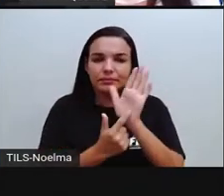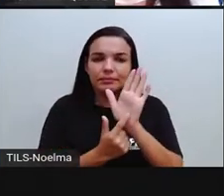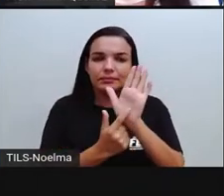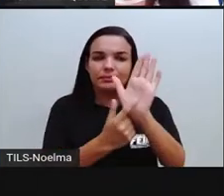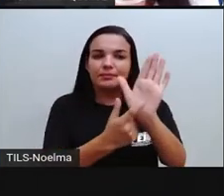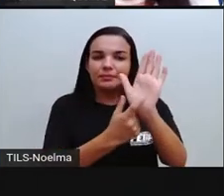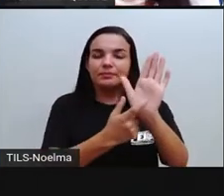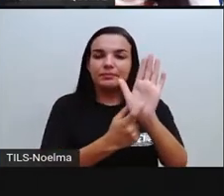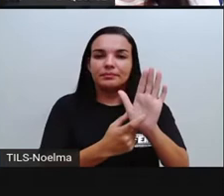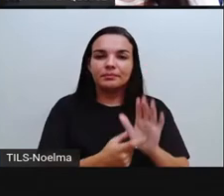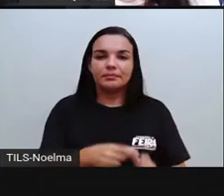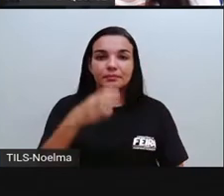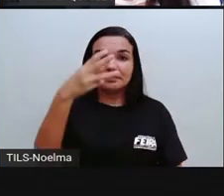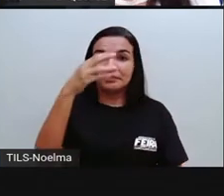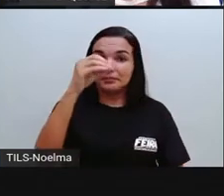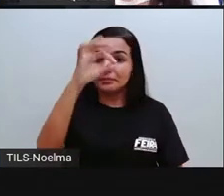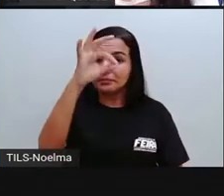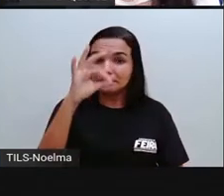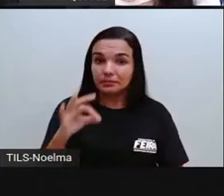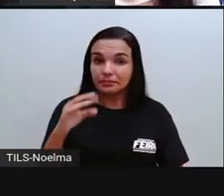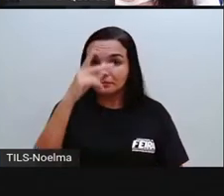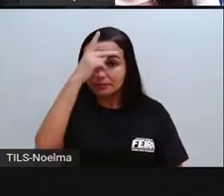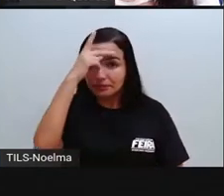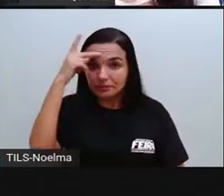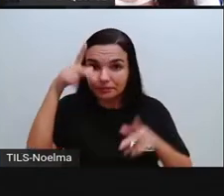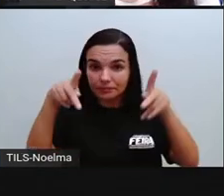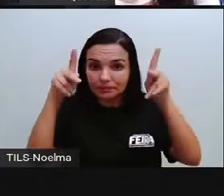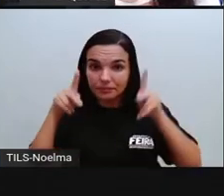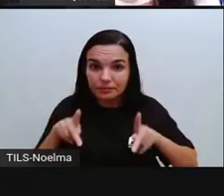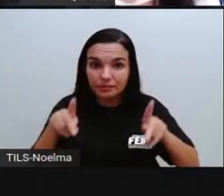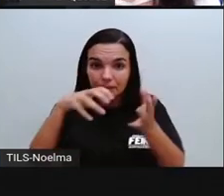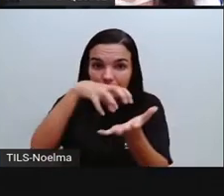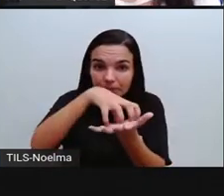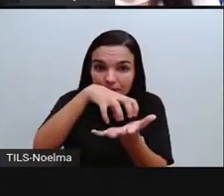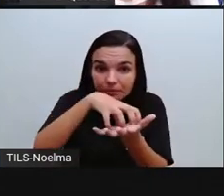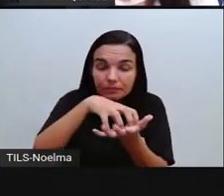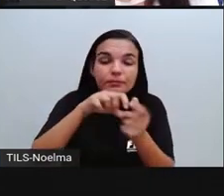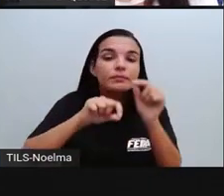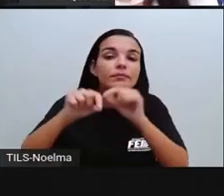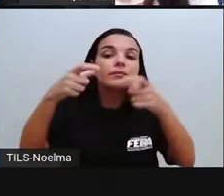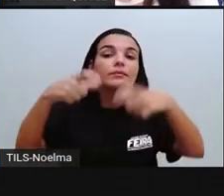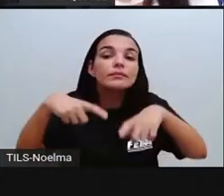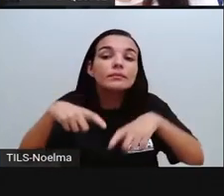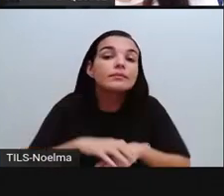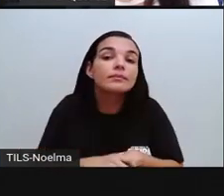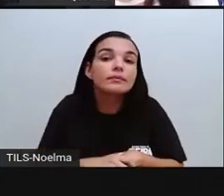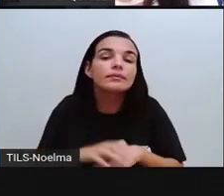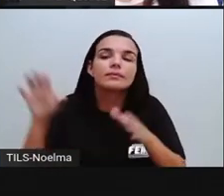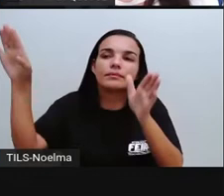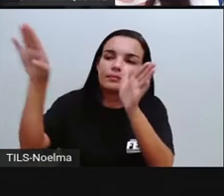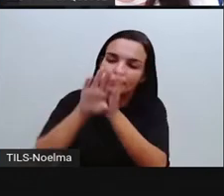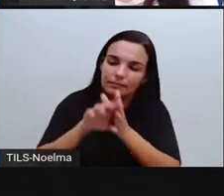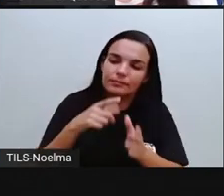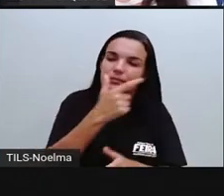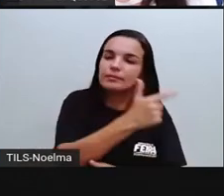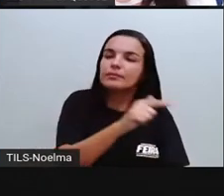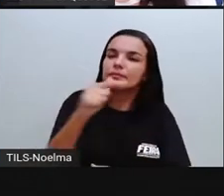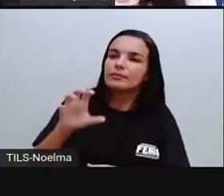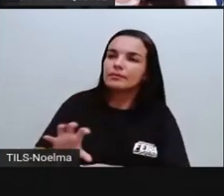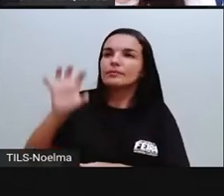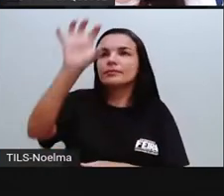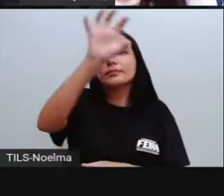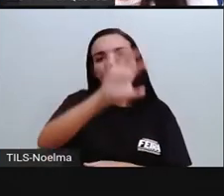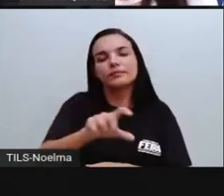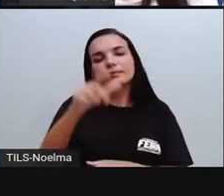30% da população centro-oeste são oriundas de outras regiões do